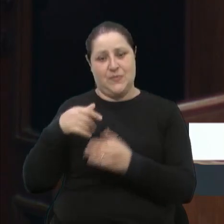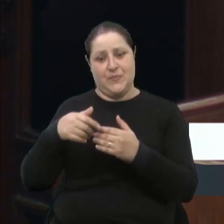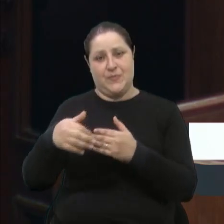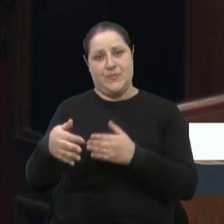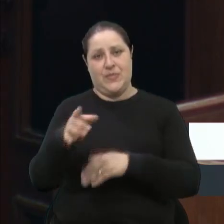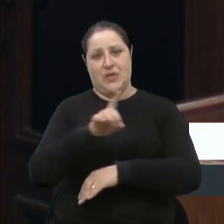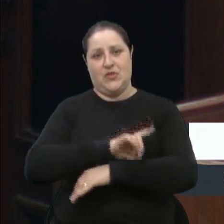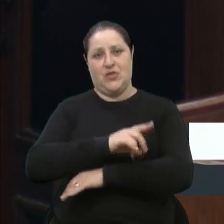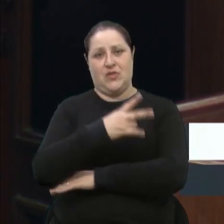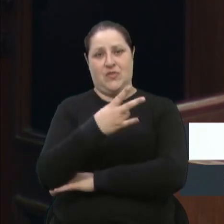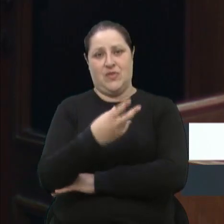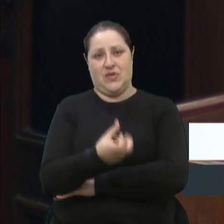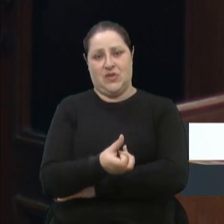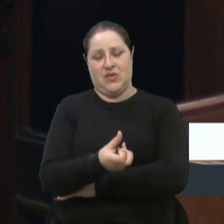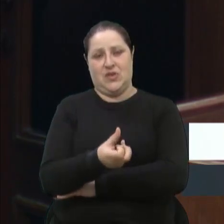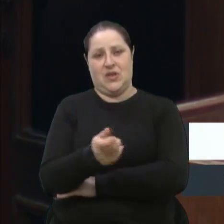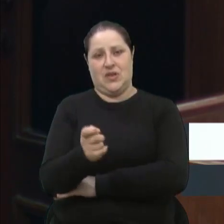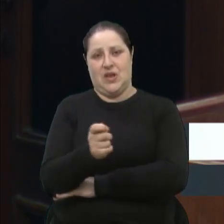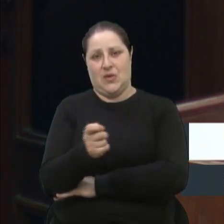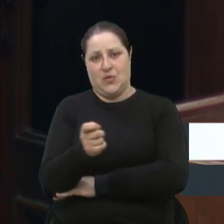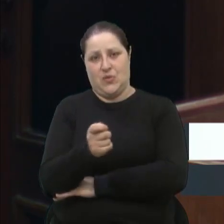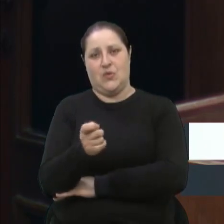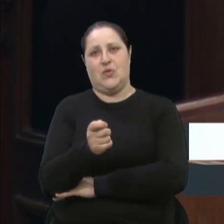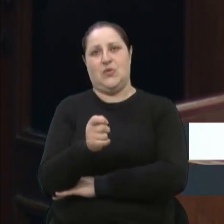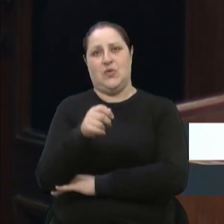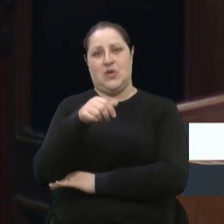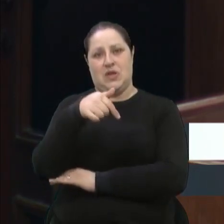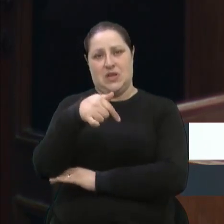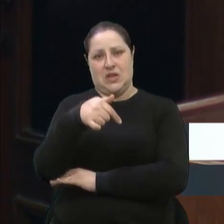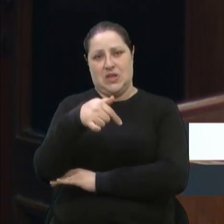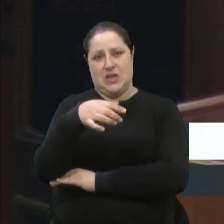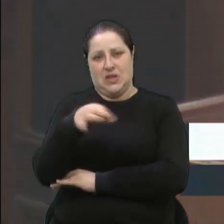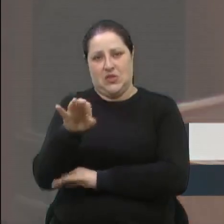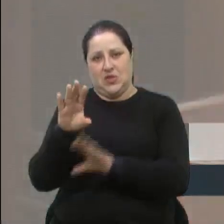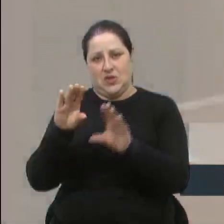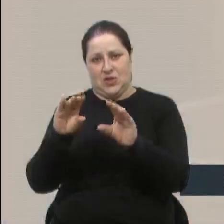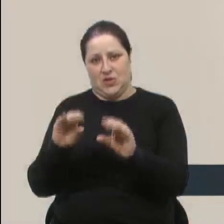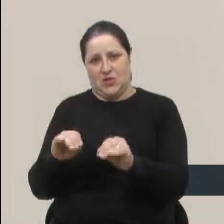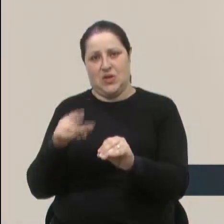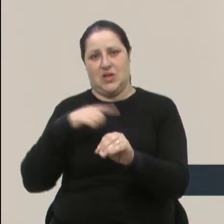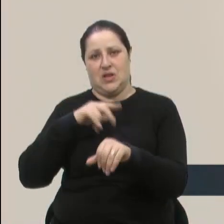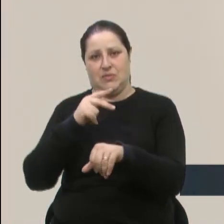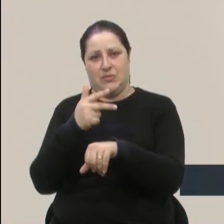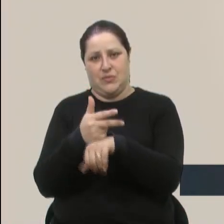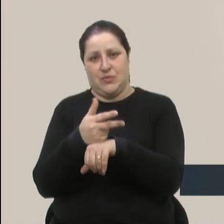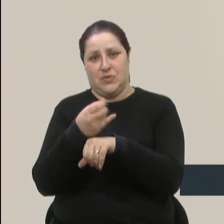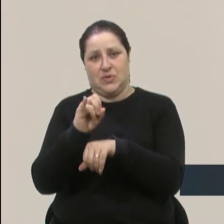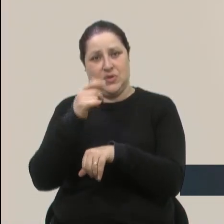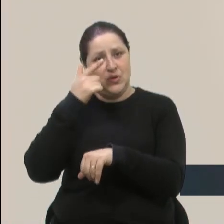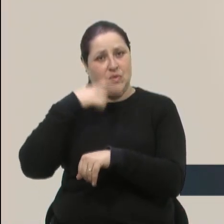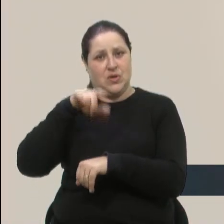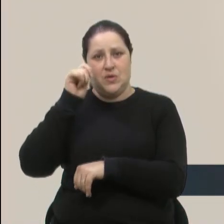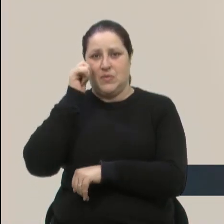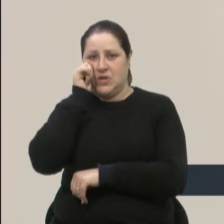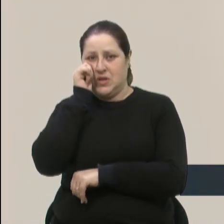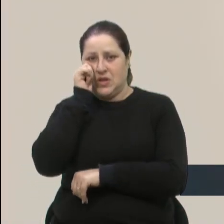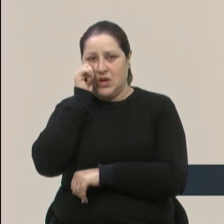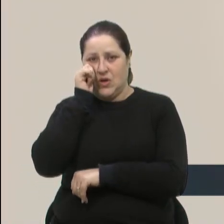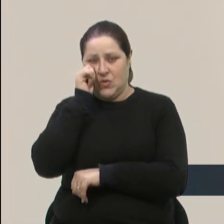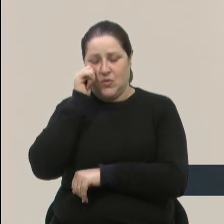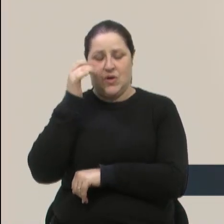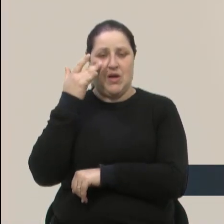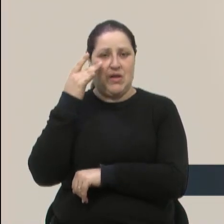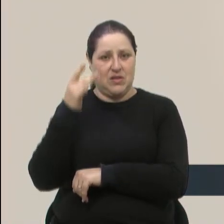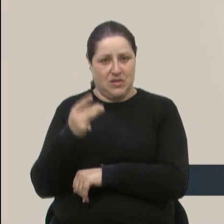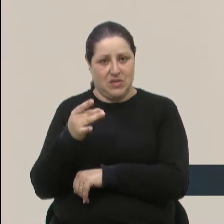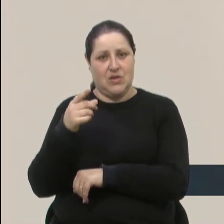às 19 horas, um sábado à noite, vai ter transmissão também, então, para quem não consegue estar lá presencialmente, fica ligado que